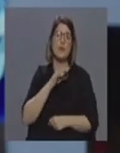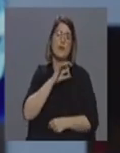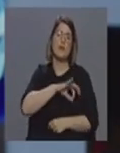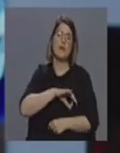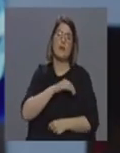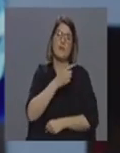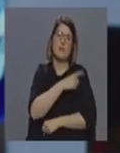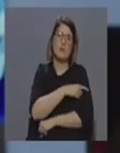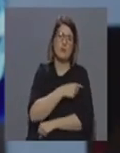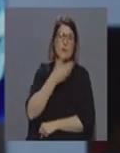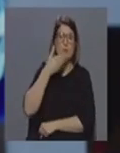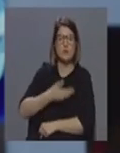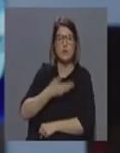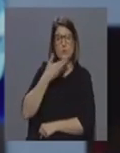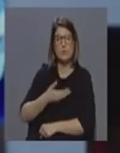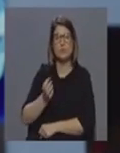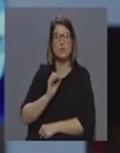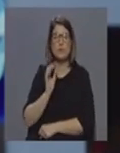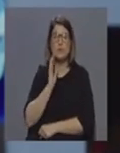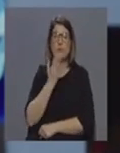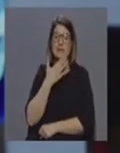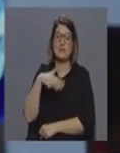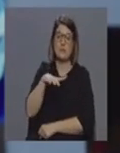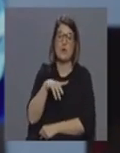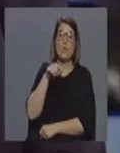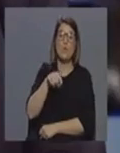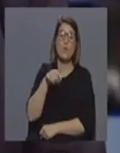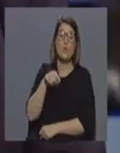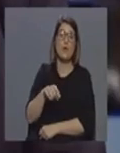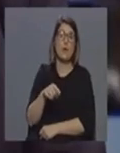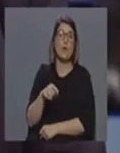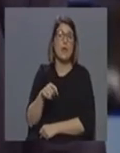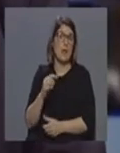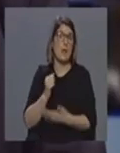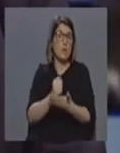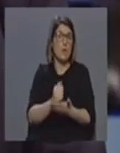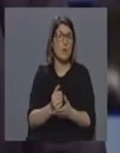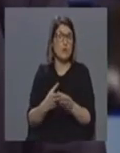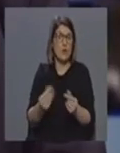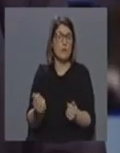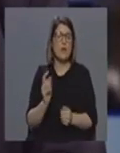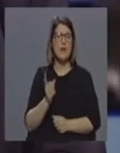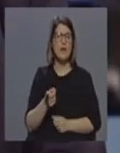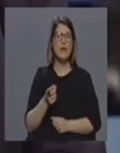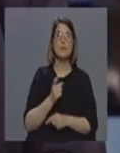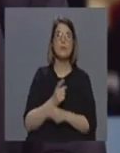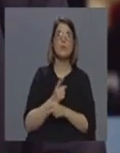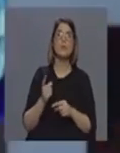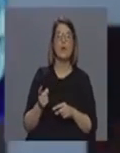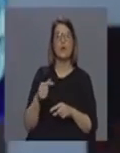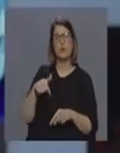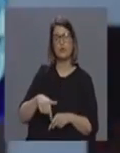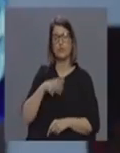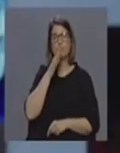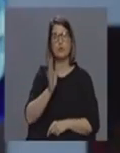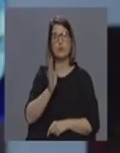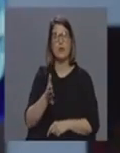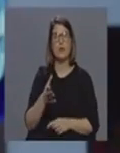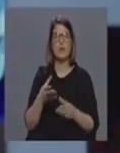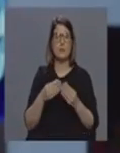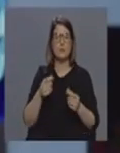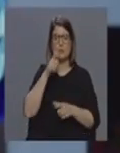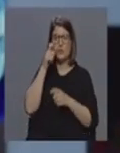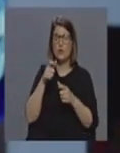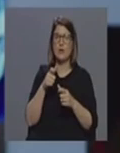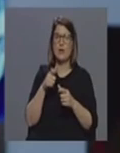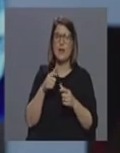especialistas consoante entretanto o contexto que entretanto seja necessário também para dar essa resposta porque como já foi dito hoje aqui os recursos são finitos e